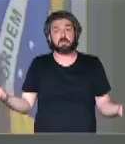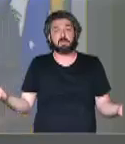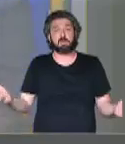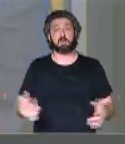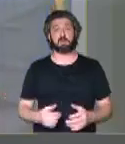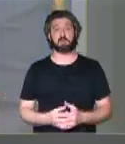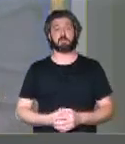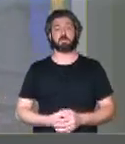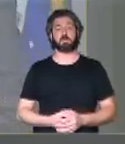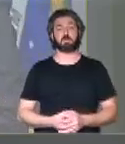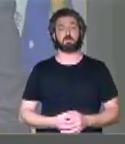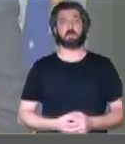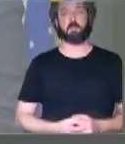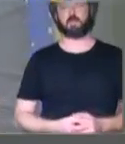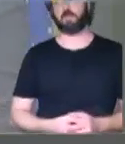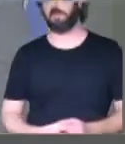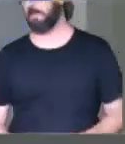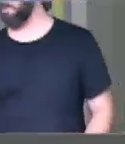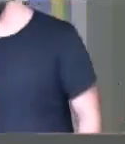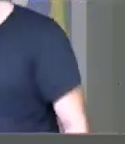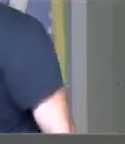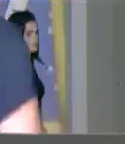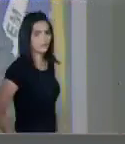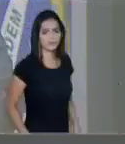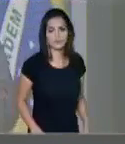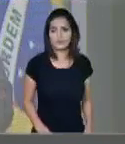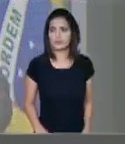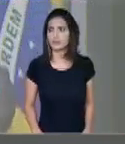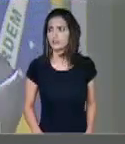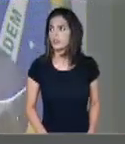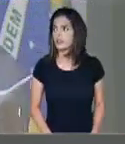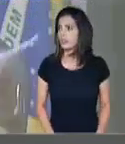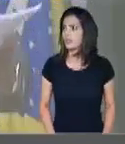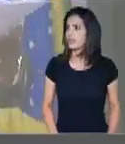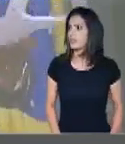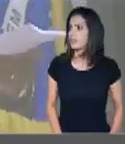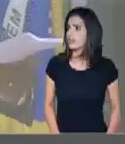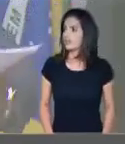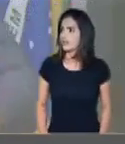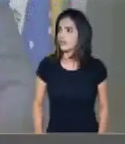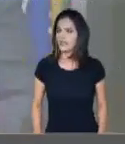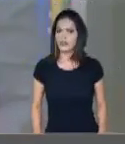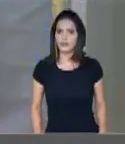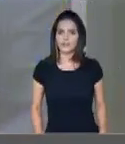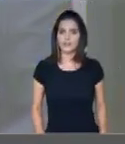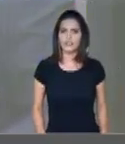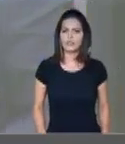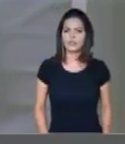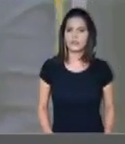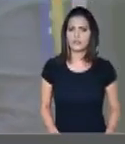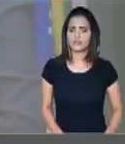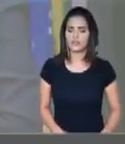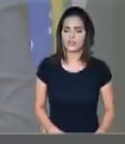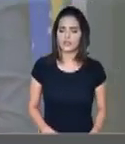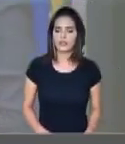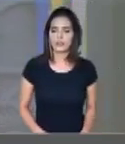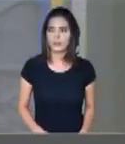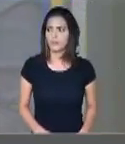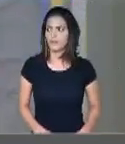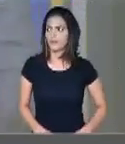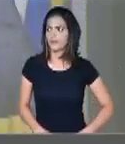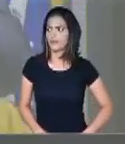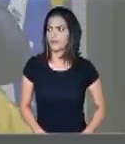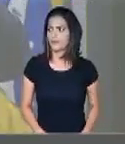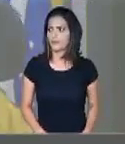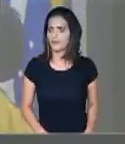e o que ele gera nas nações, o resto é fantasia. Rússia?